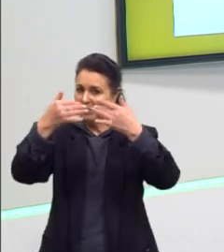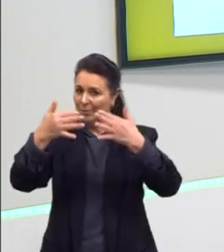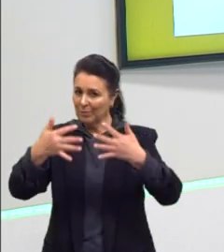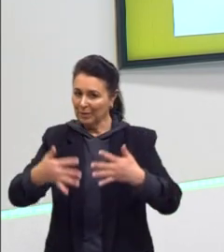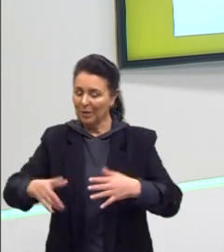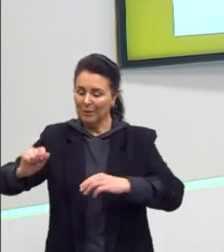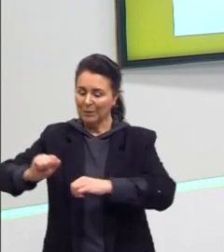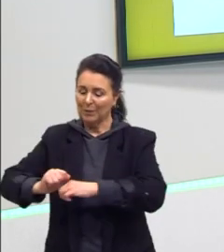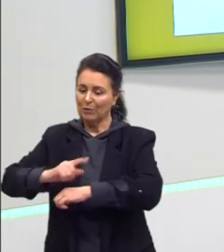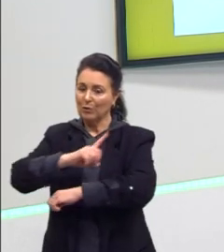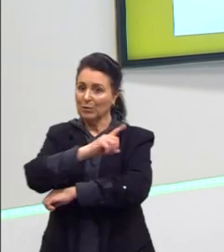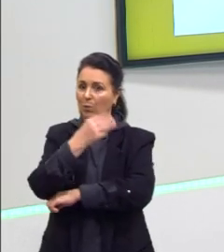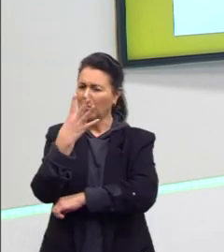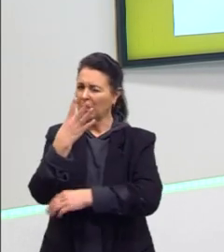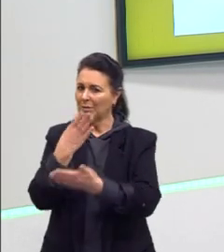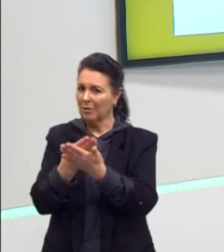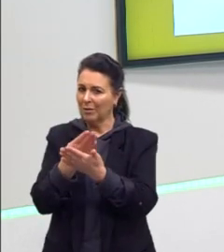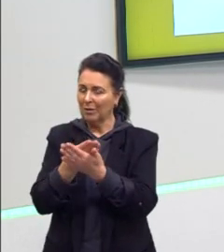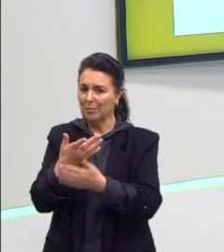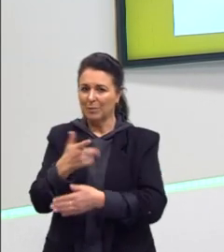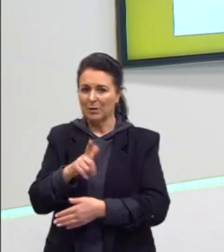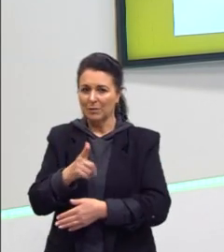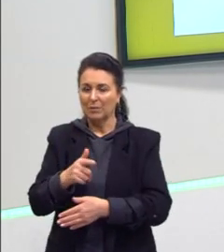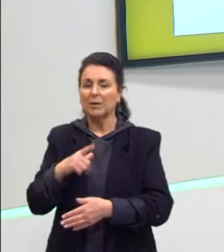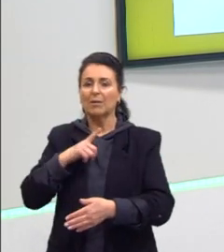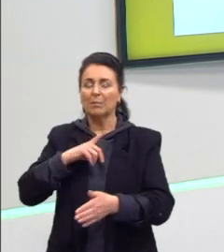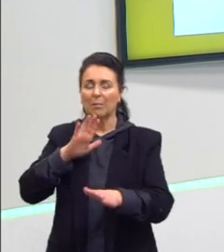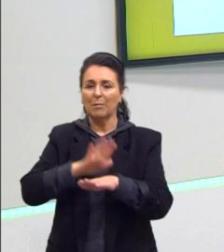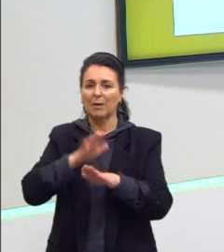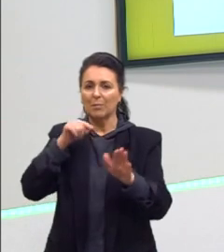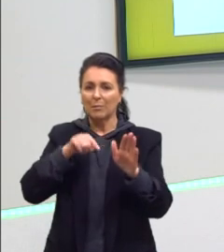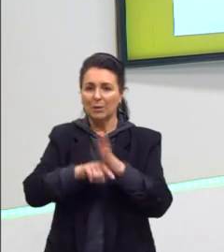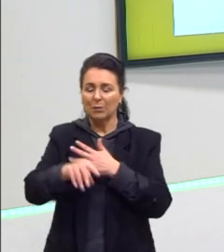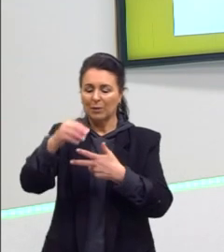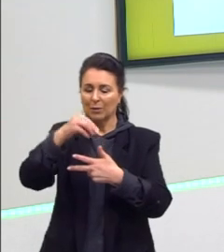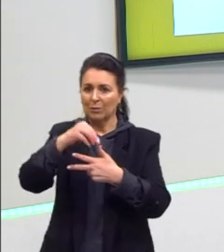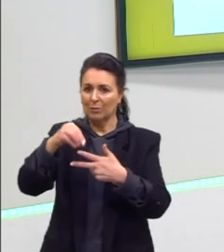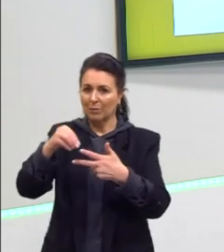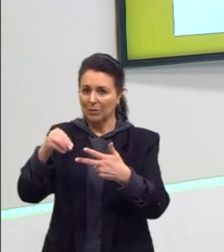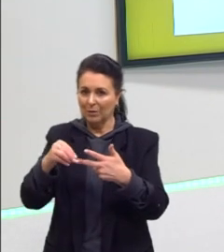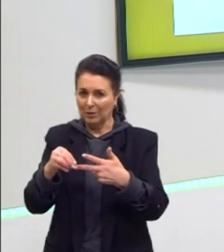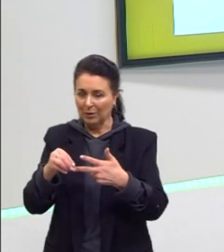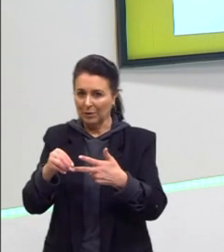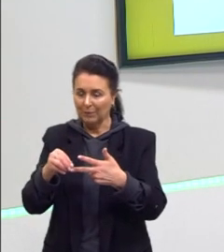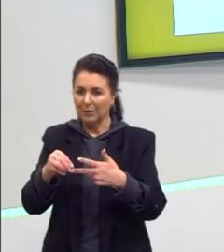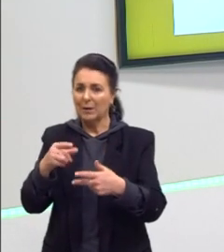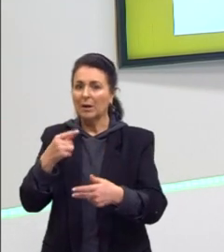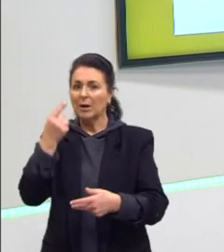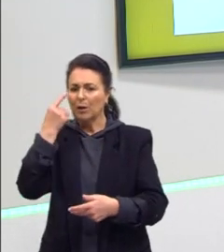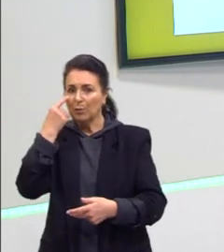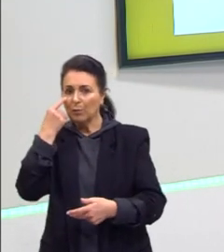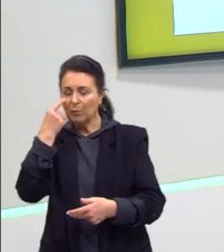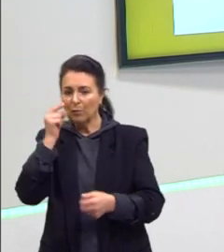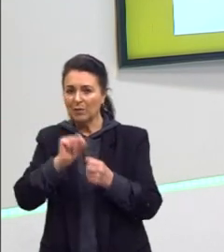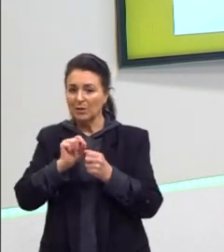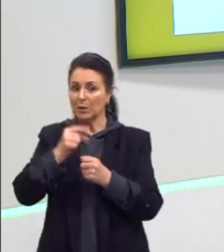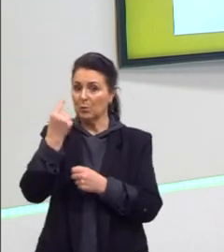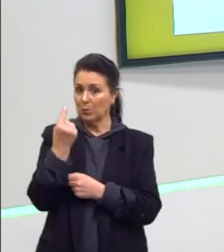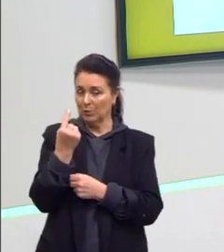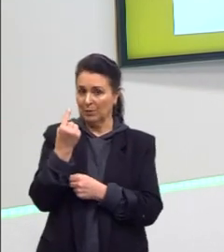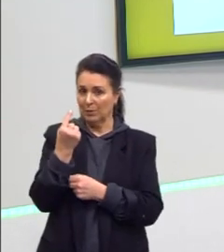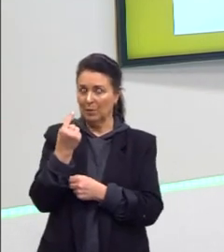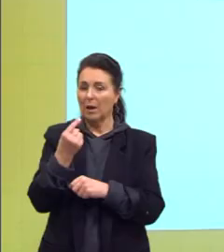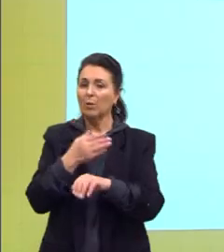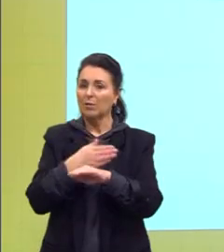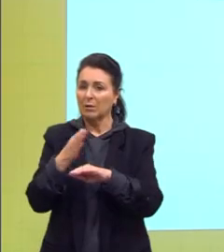quatro aulas sobre evolução, eu vou colocar mais questões do Enem. Eu vou falar só essa aqui curtinha para ver se vocês entenderam, é um